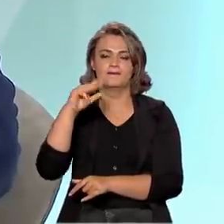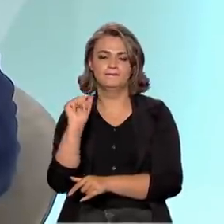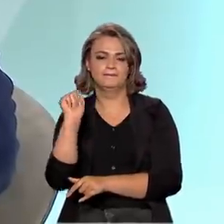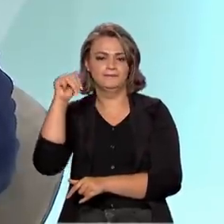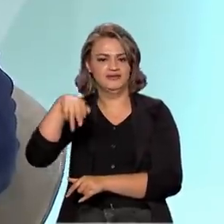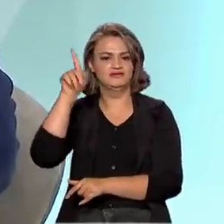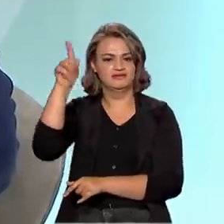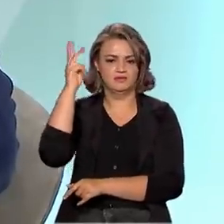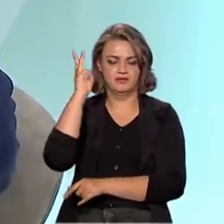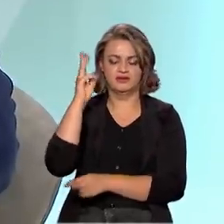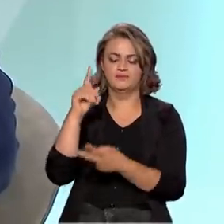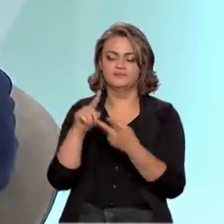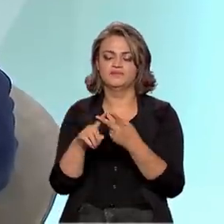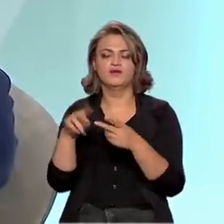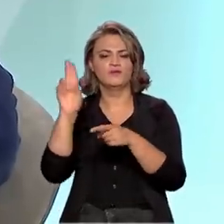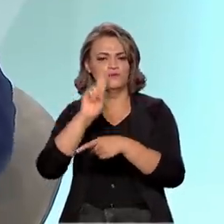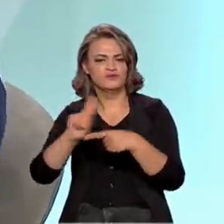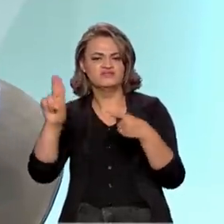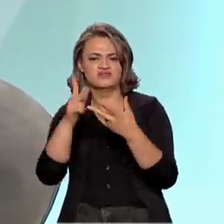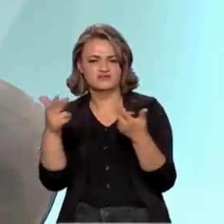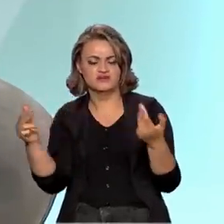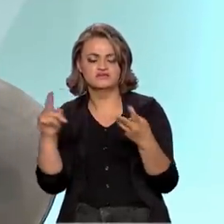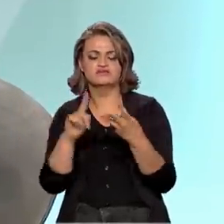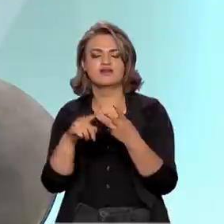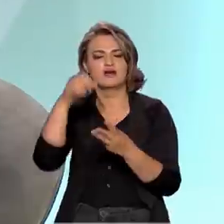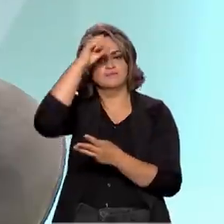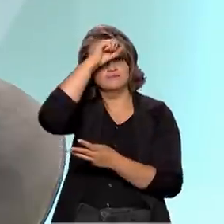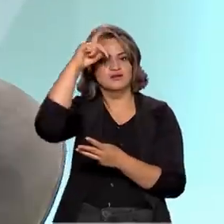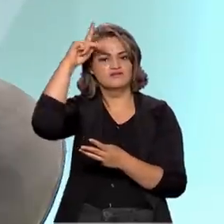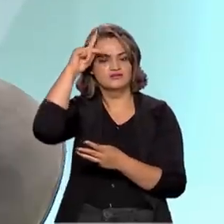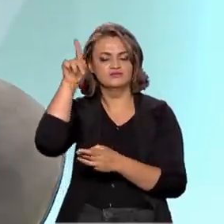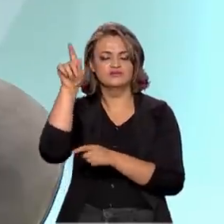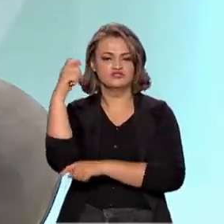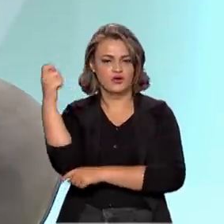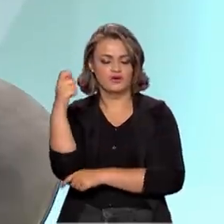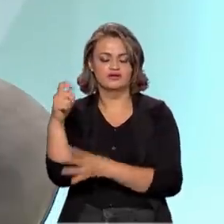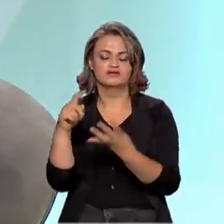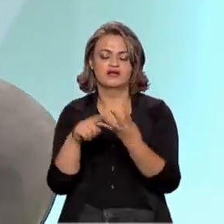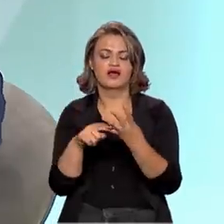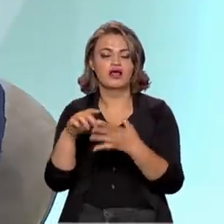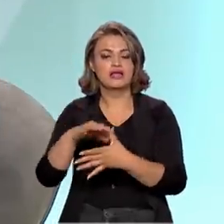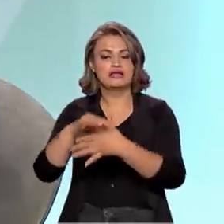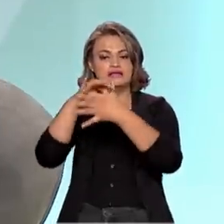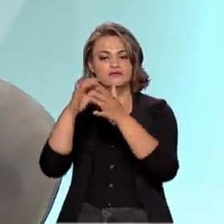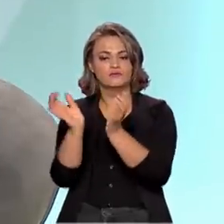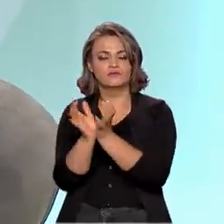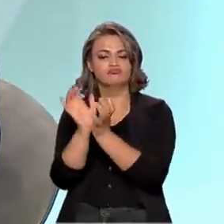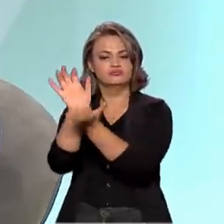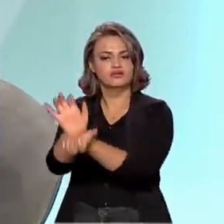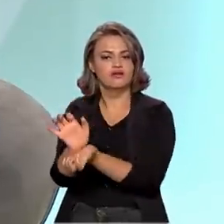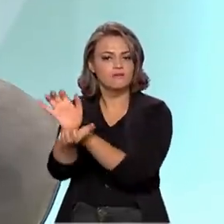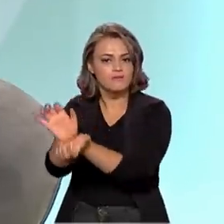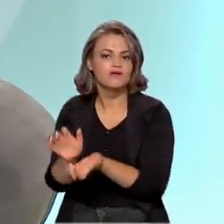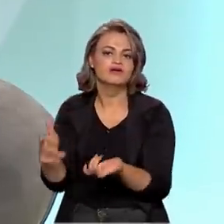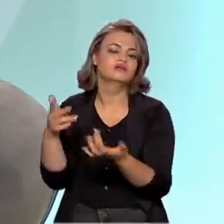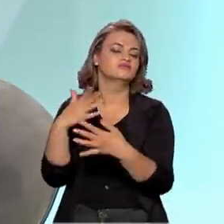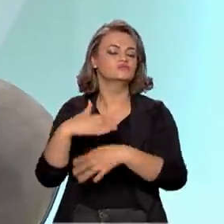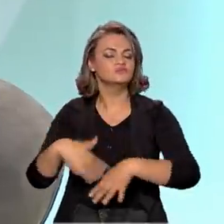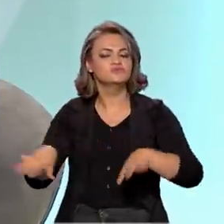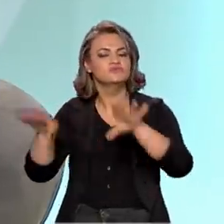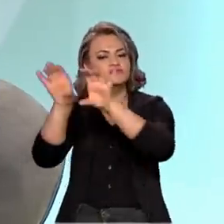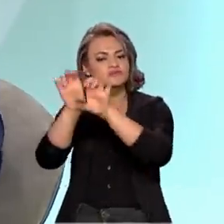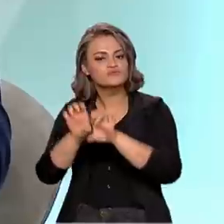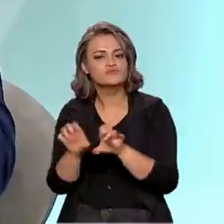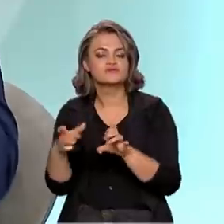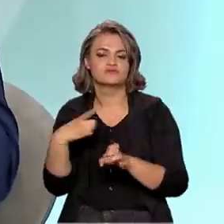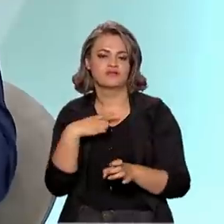Maranhão, as universidades locais, a Prefeitura de Alcântara, os próprios líderes quilombolas. Então, tudo isso está sendo estruturado agora.